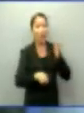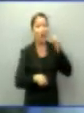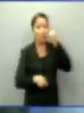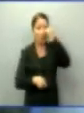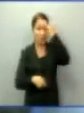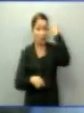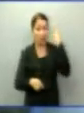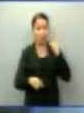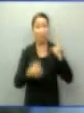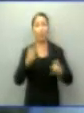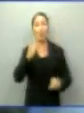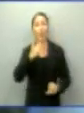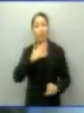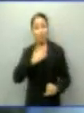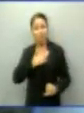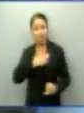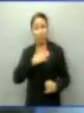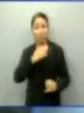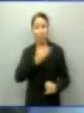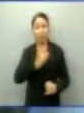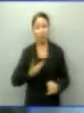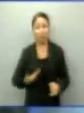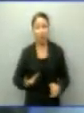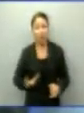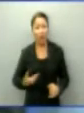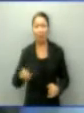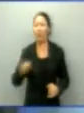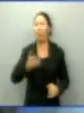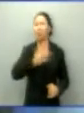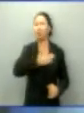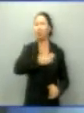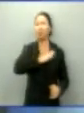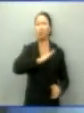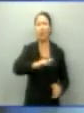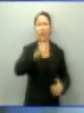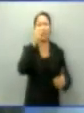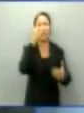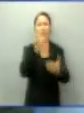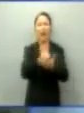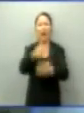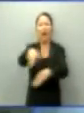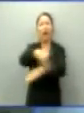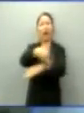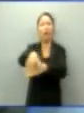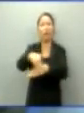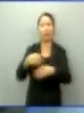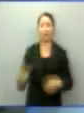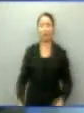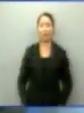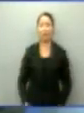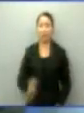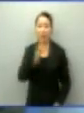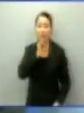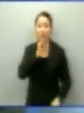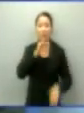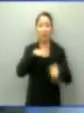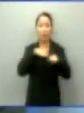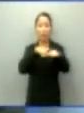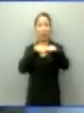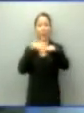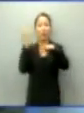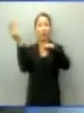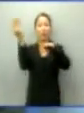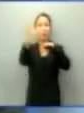terminantemente contra a implantação de pedágio, pois o cidadão já paga tributo para ter estrada de qualidade. Qual a sua